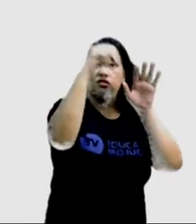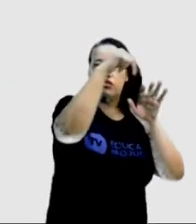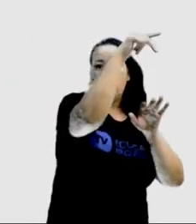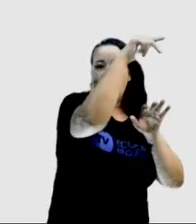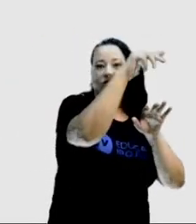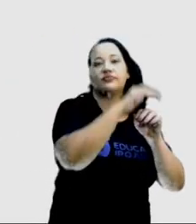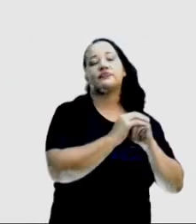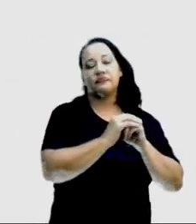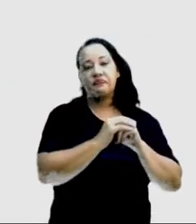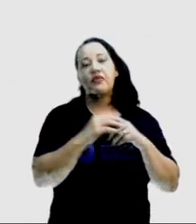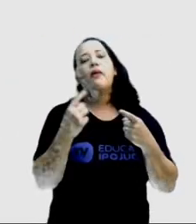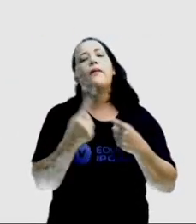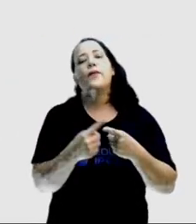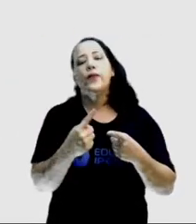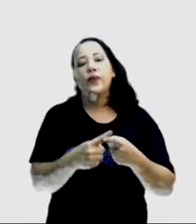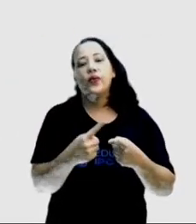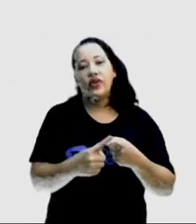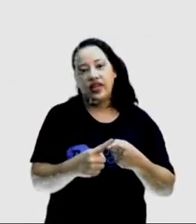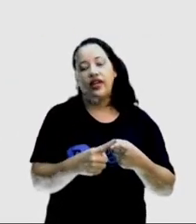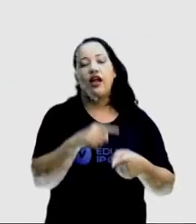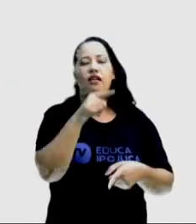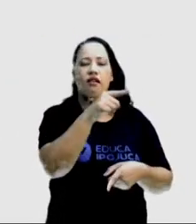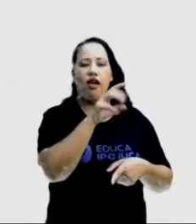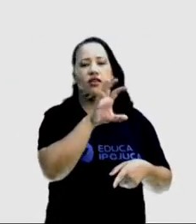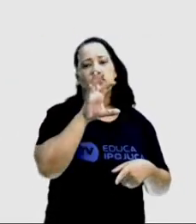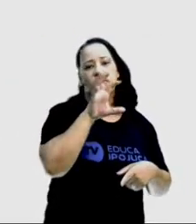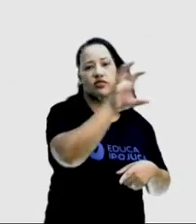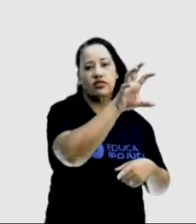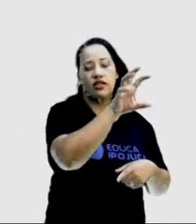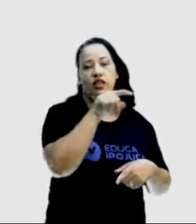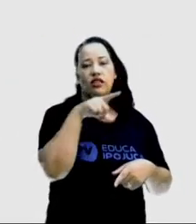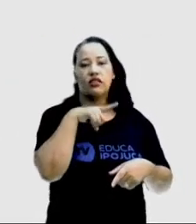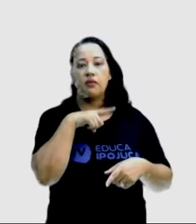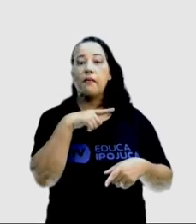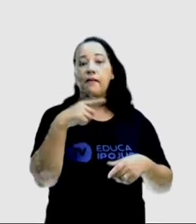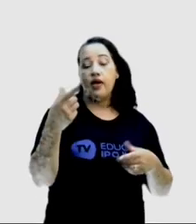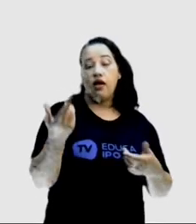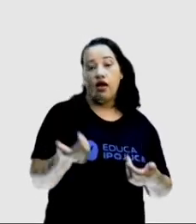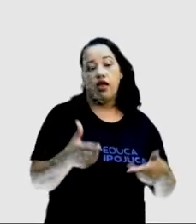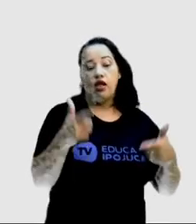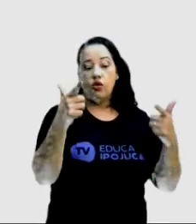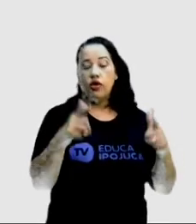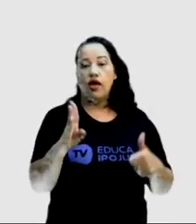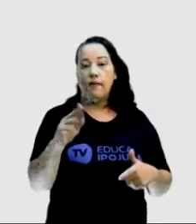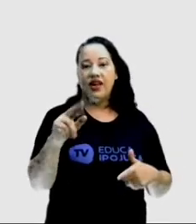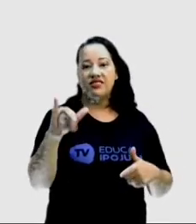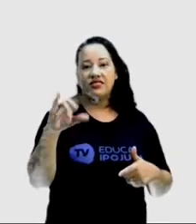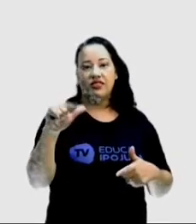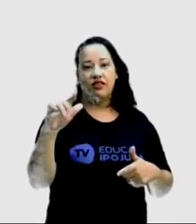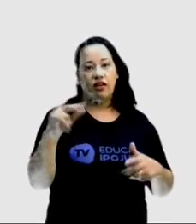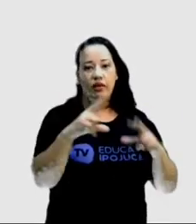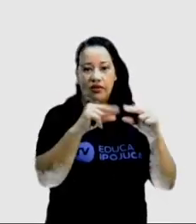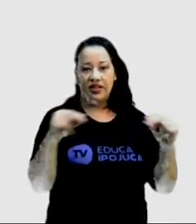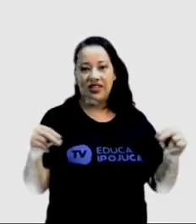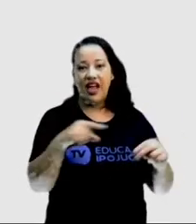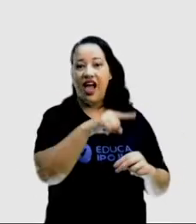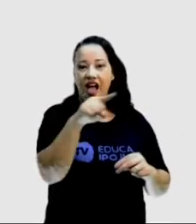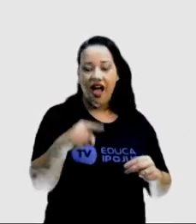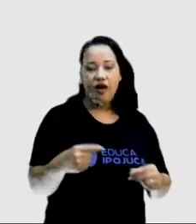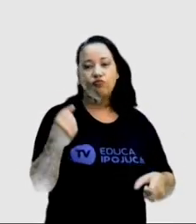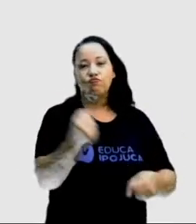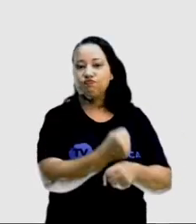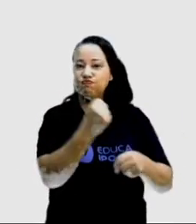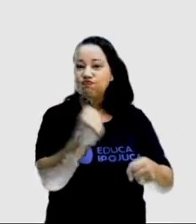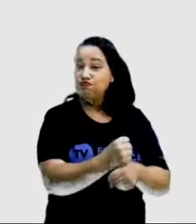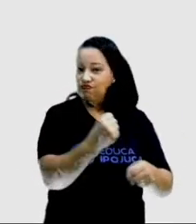Porque foi justamente nessa época que Brasília foi construída, certo? E começou a se desenvolver também